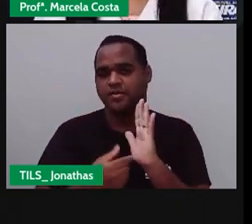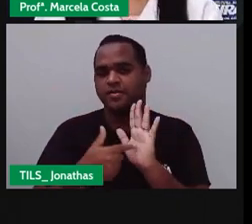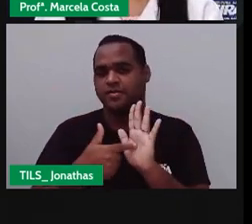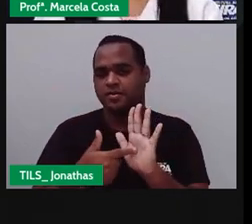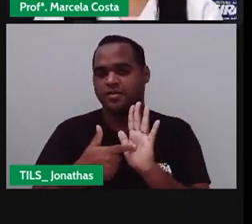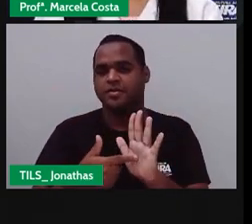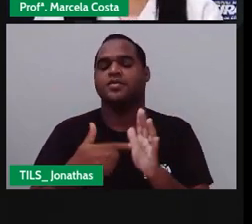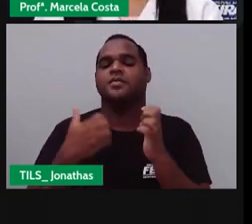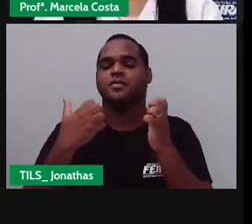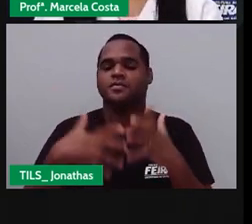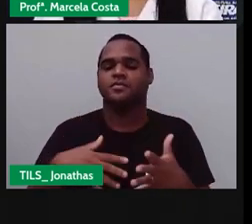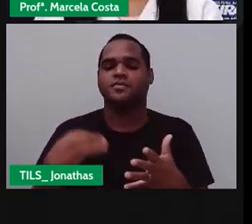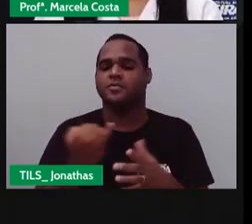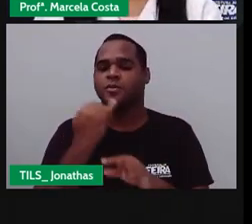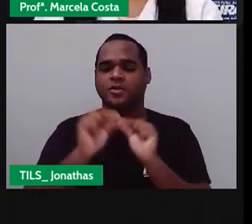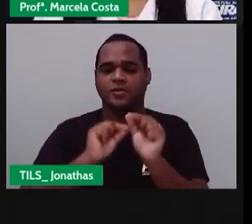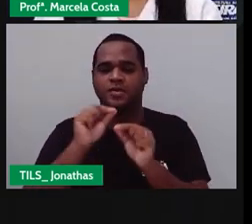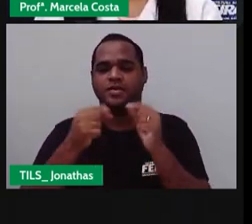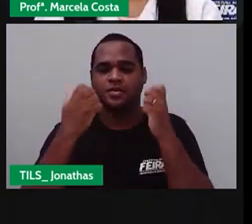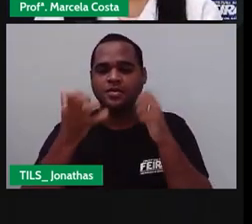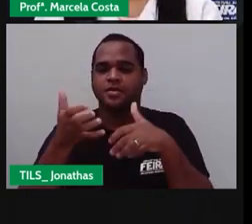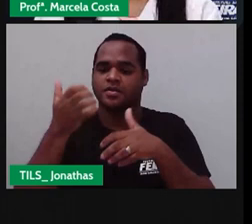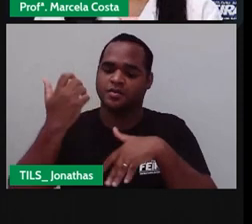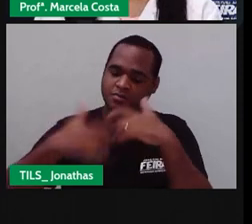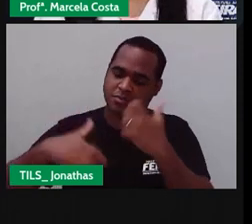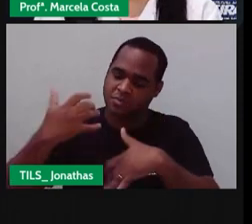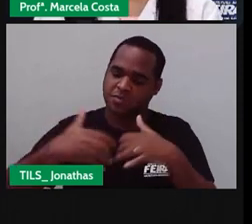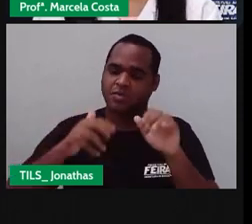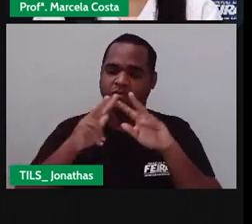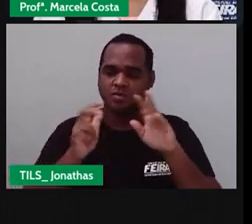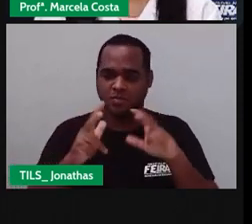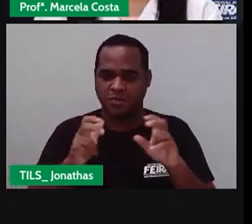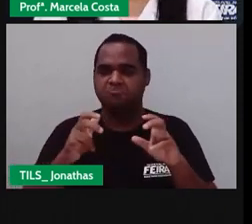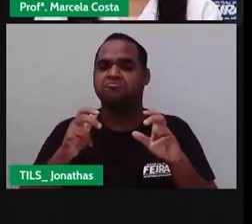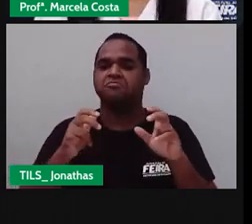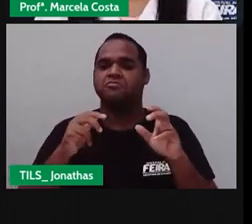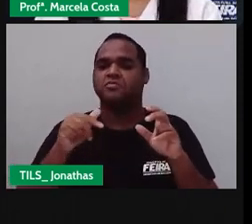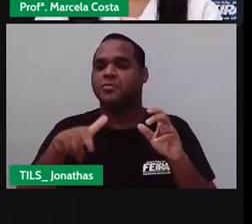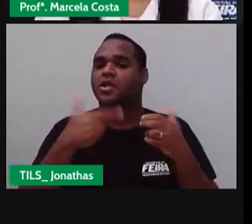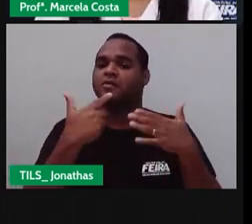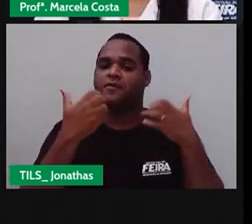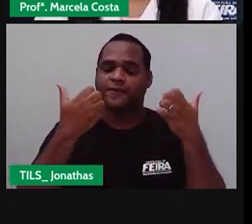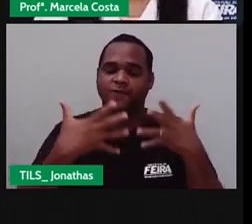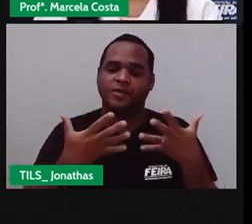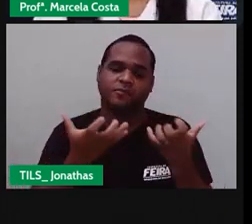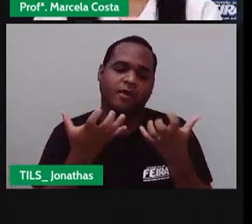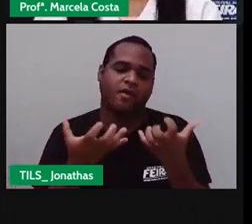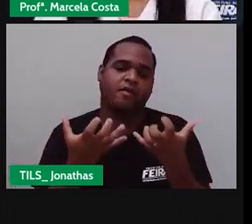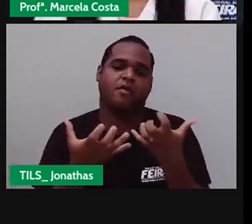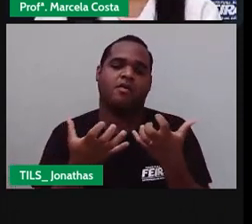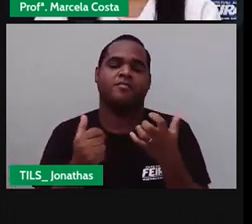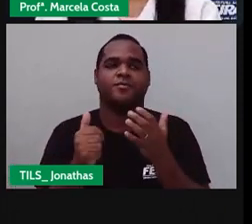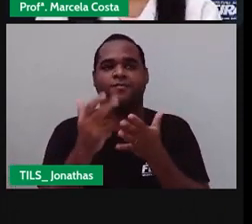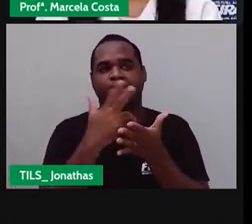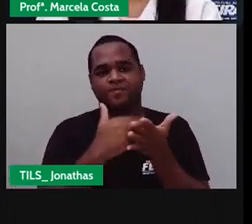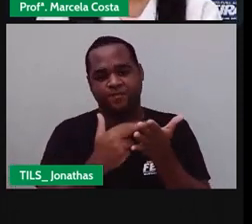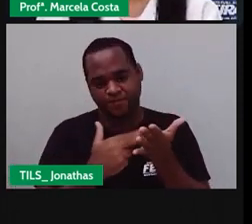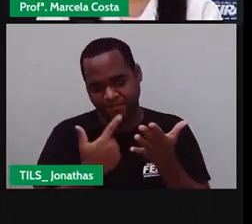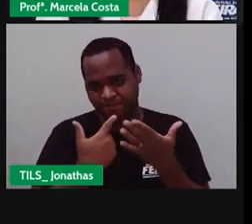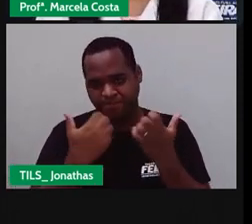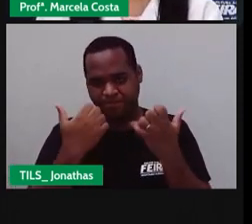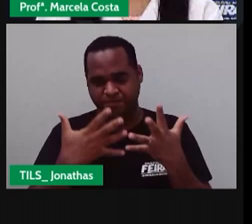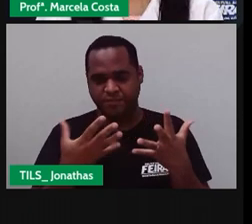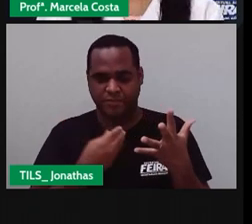E vi aqui também Algumas explicações Sobre esse tema Agora eu quero Que você faça Um desenho Representando